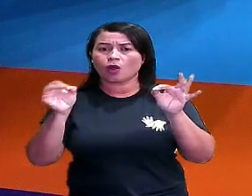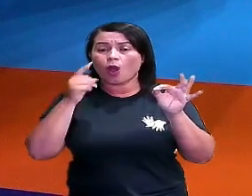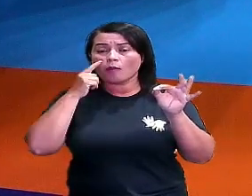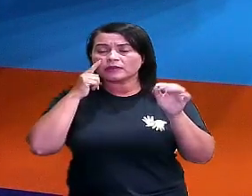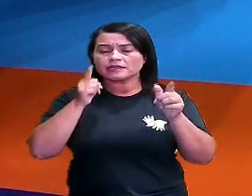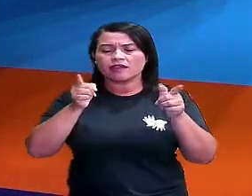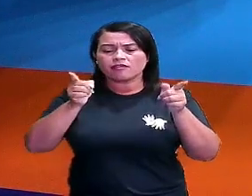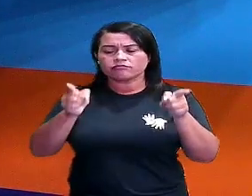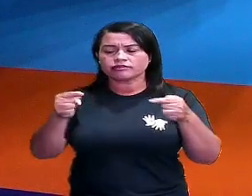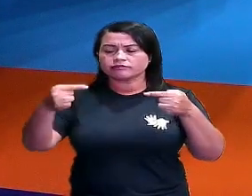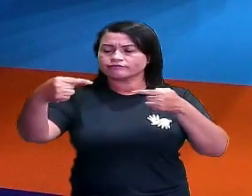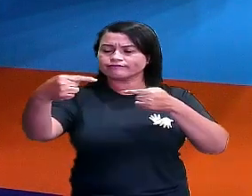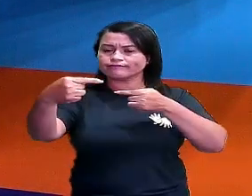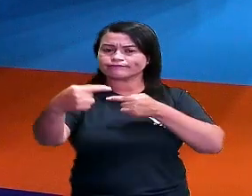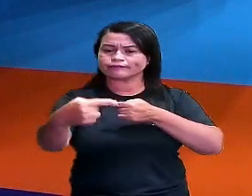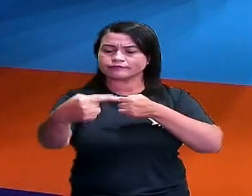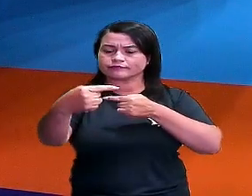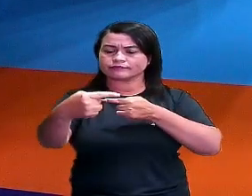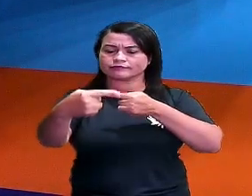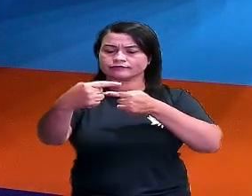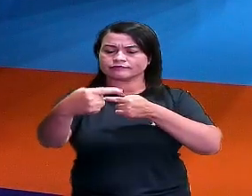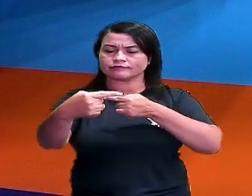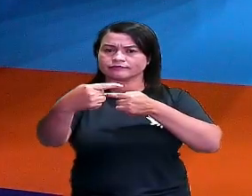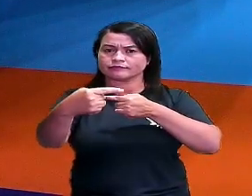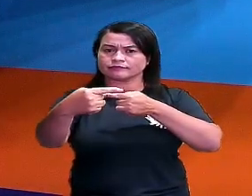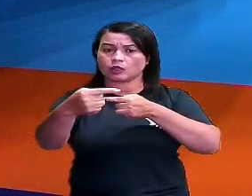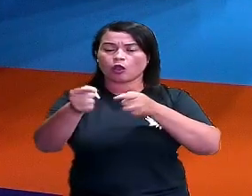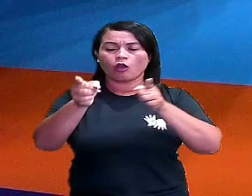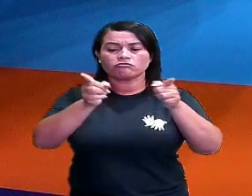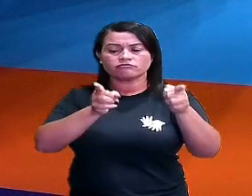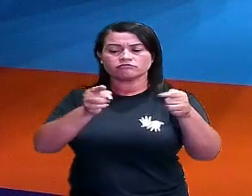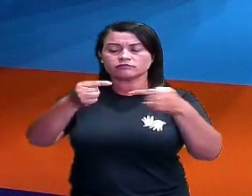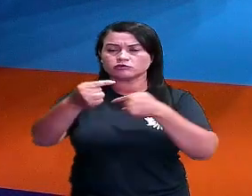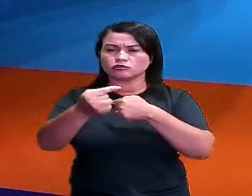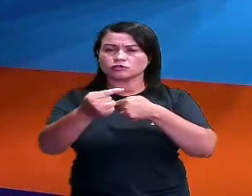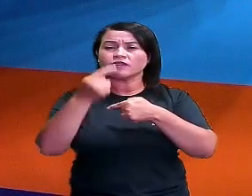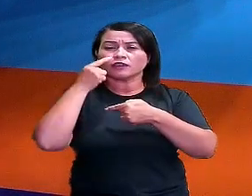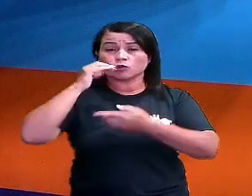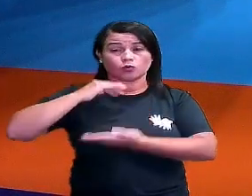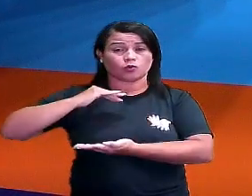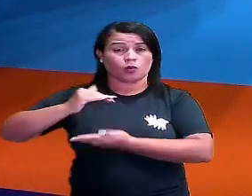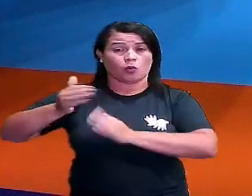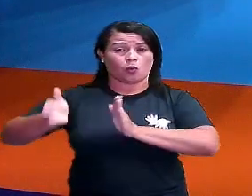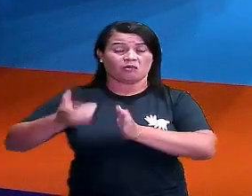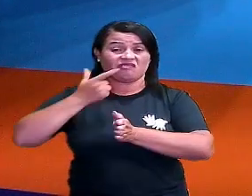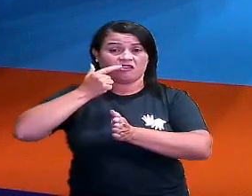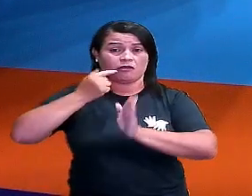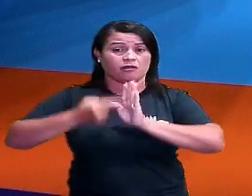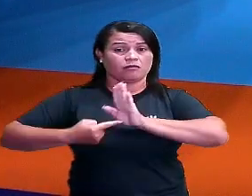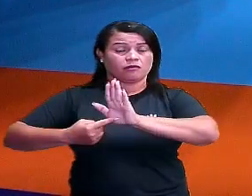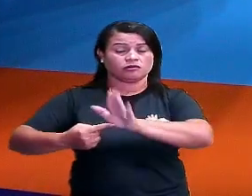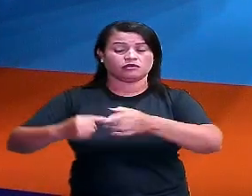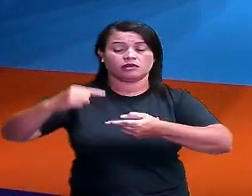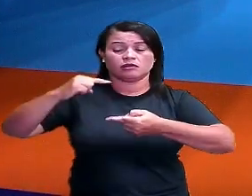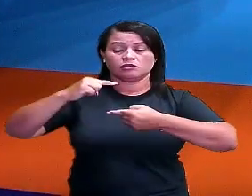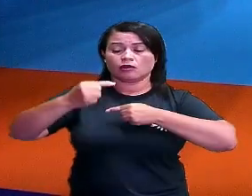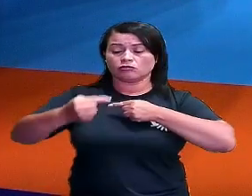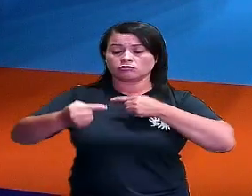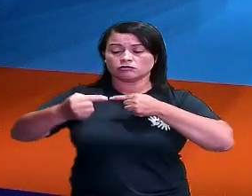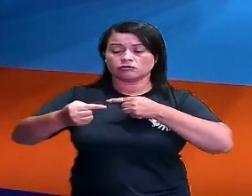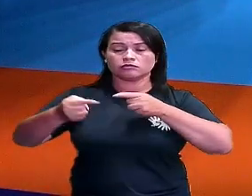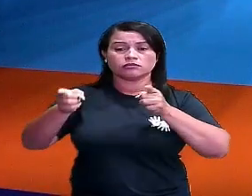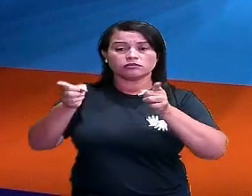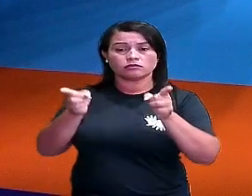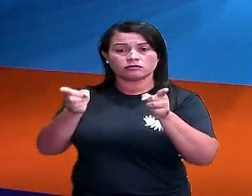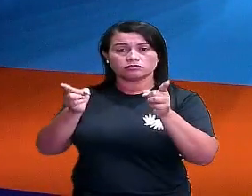cubo vermelho. Esse tracinho aqui, Cada tracinho desse eu chamo de aresta, tá? Porque é o